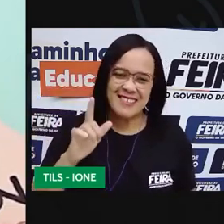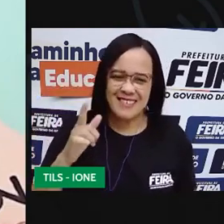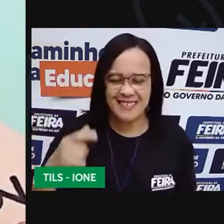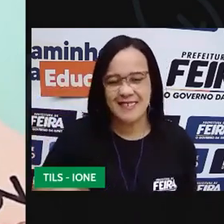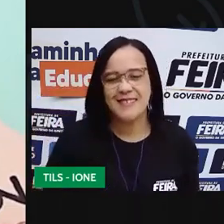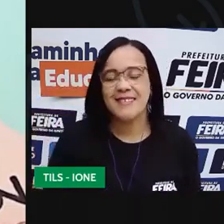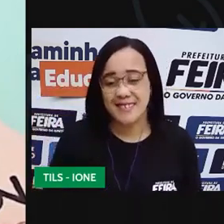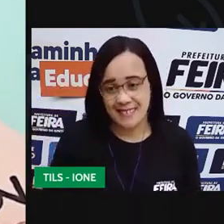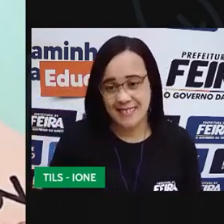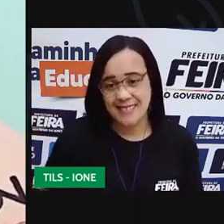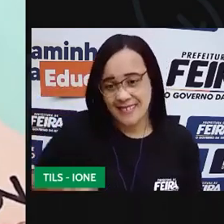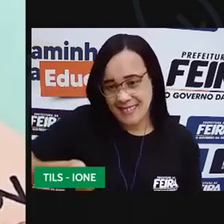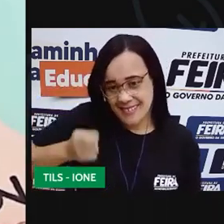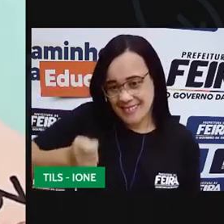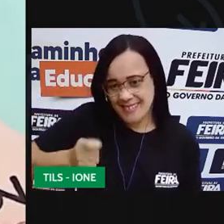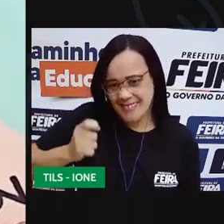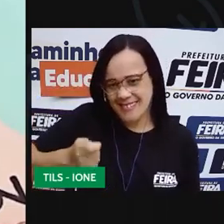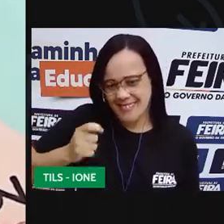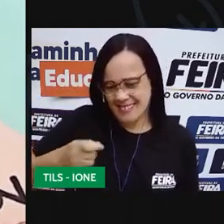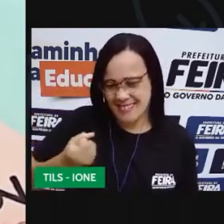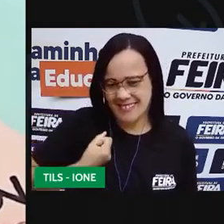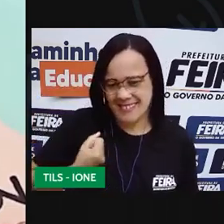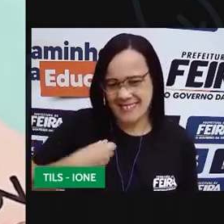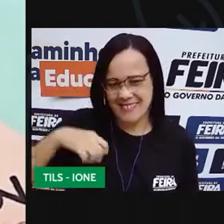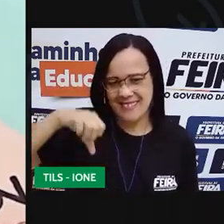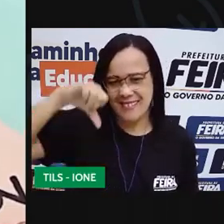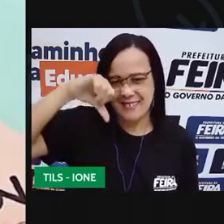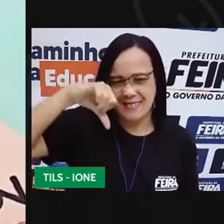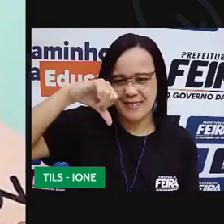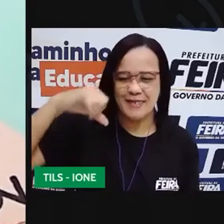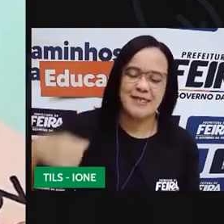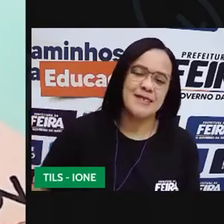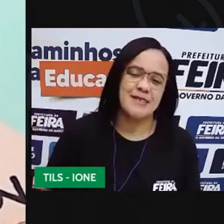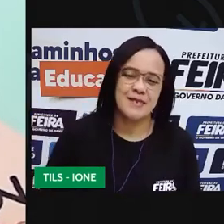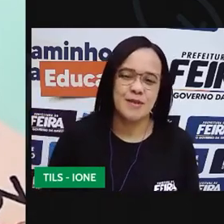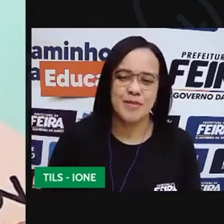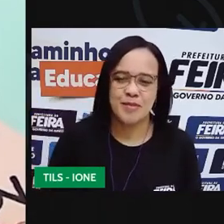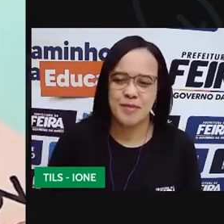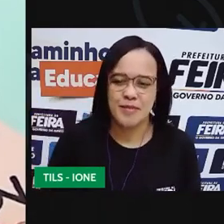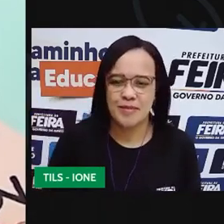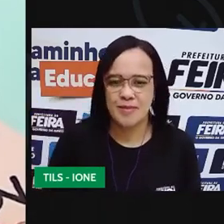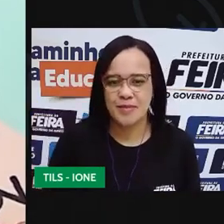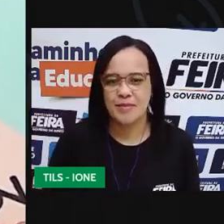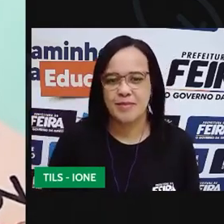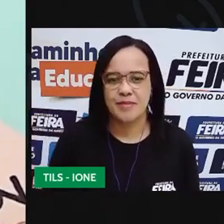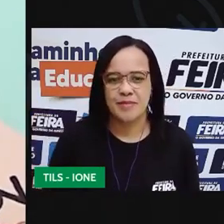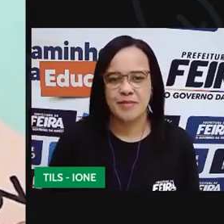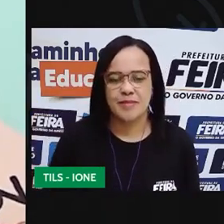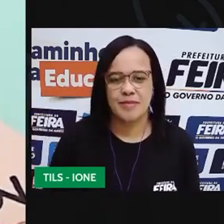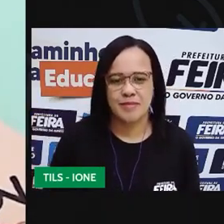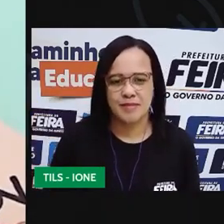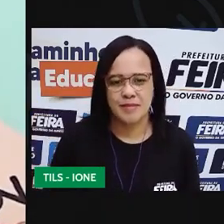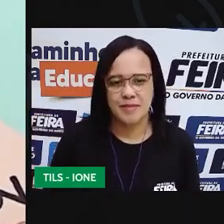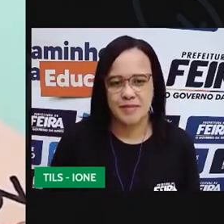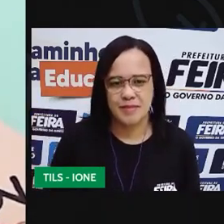pesquei o número 9 então eu vou tirar aqui do anzol olha